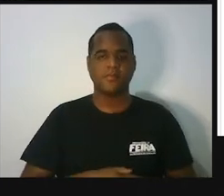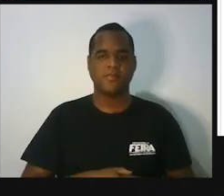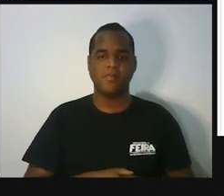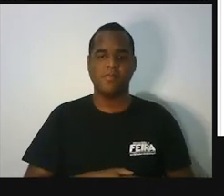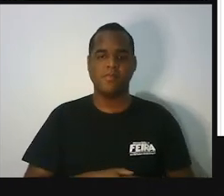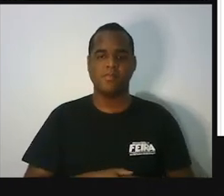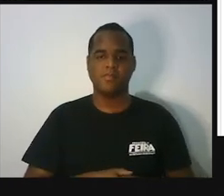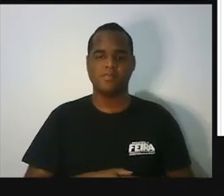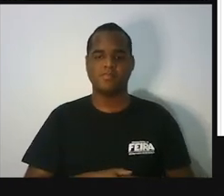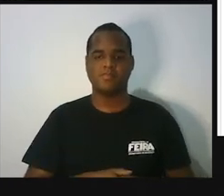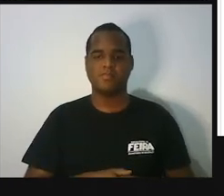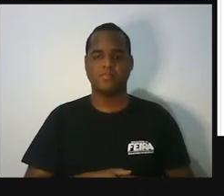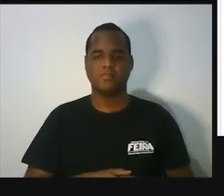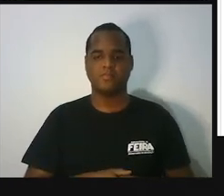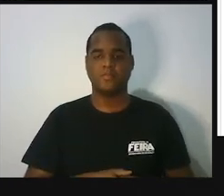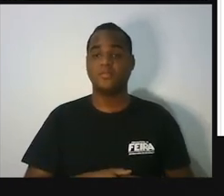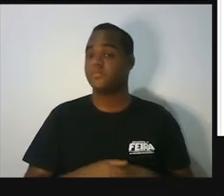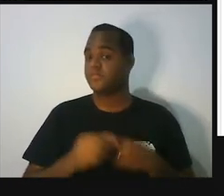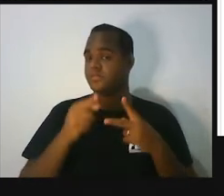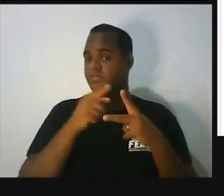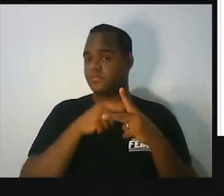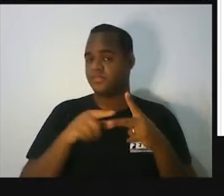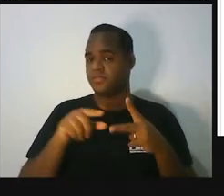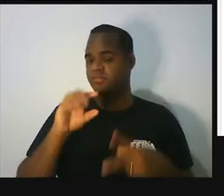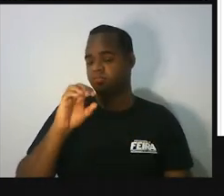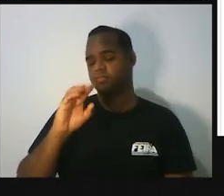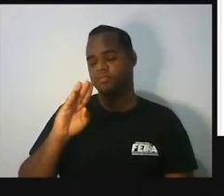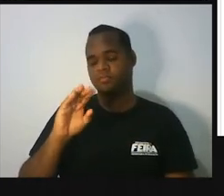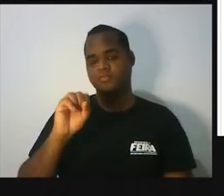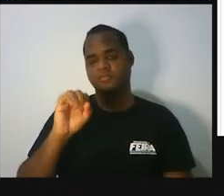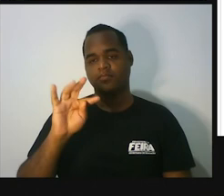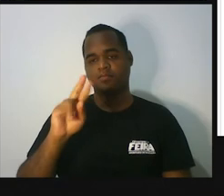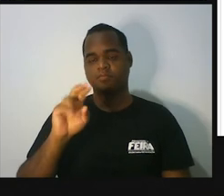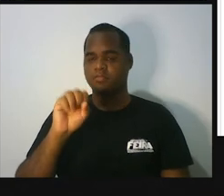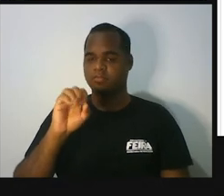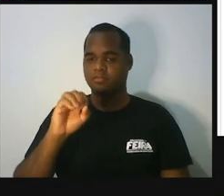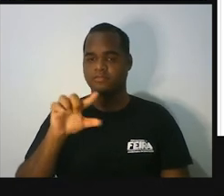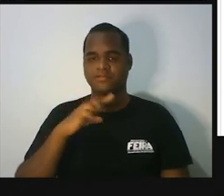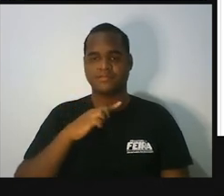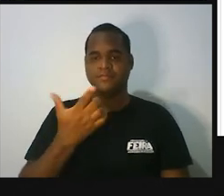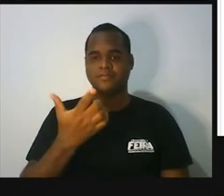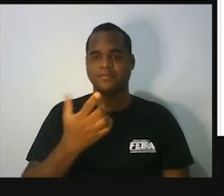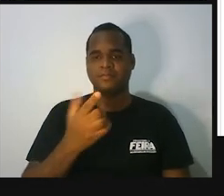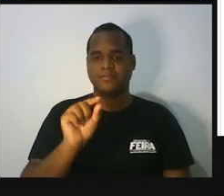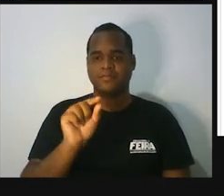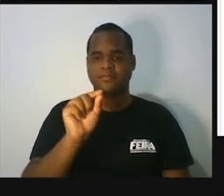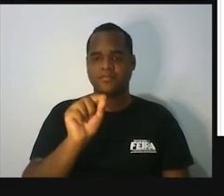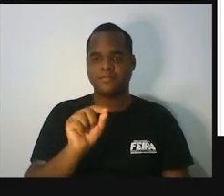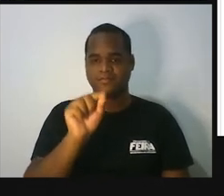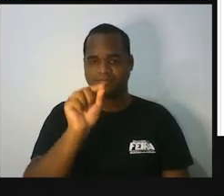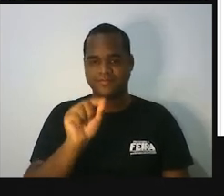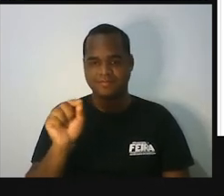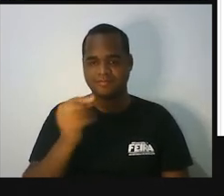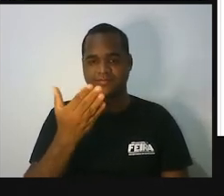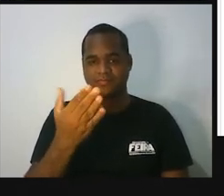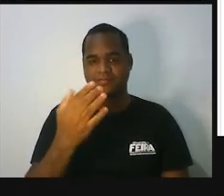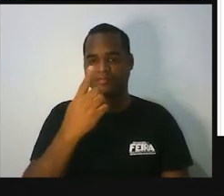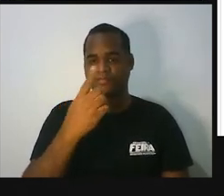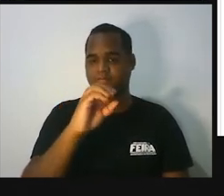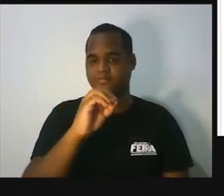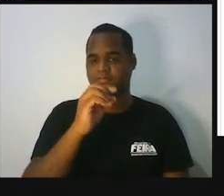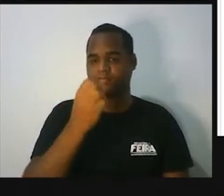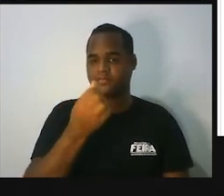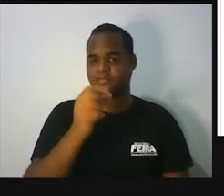O ângulo obtuso, me desculpa, falei errado. O ângulo obtuso é esse aqui que eu estou mexendo. 106